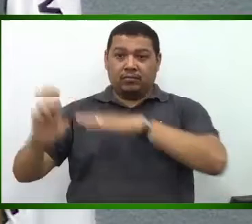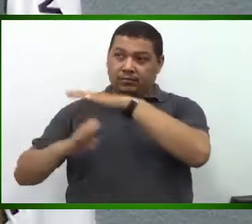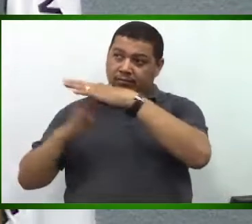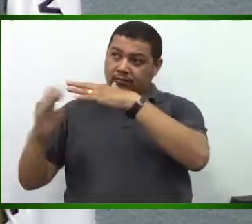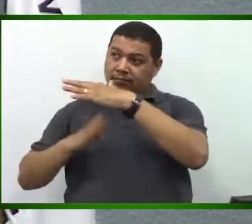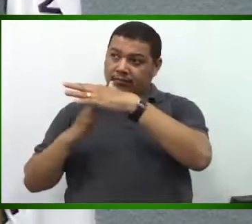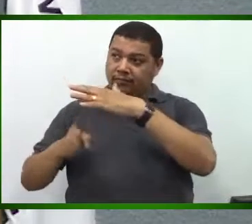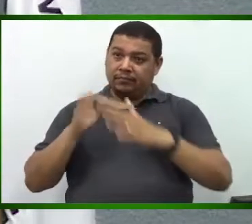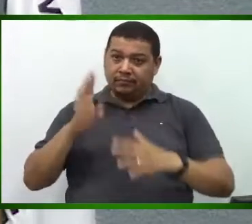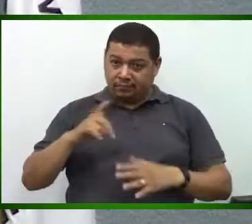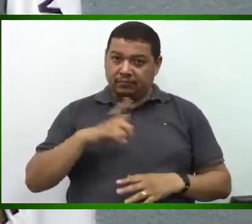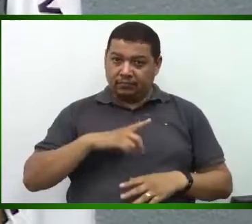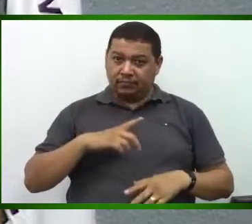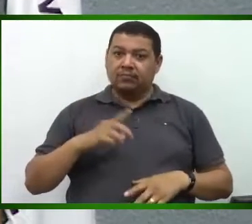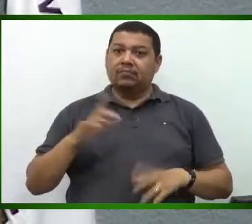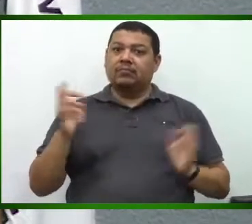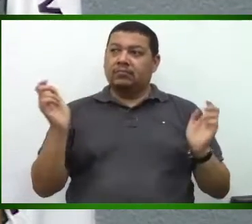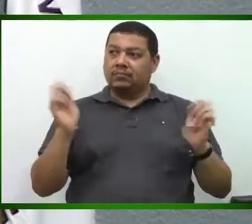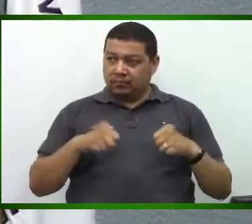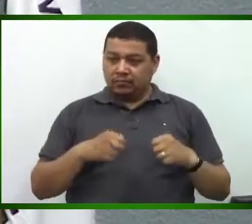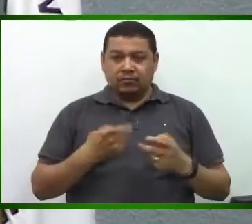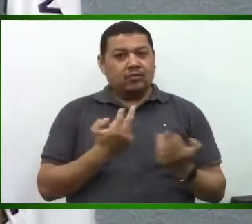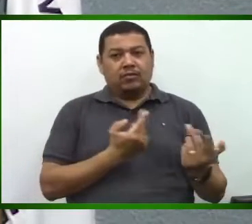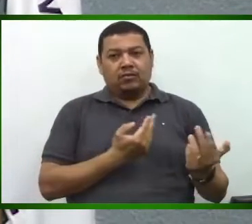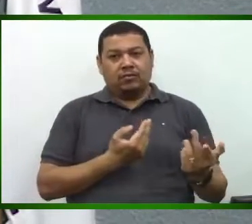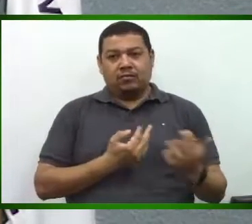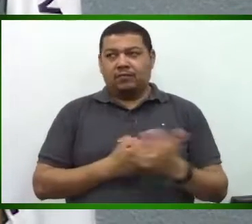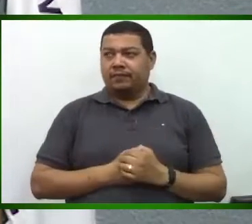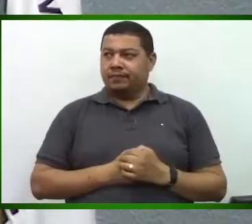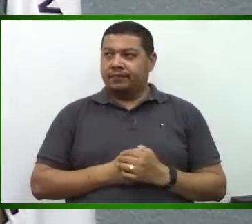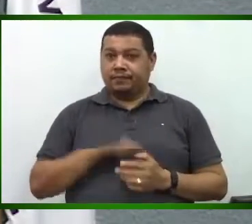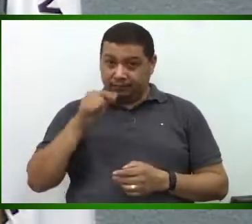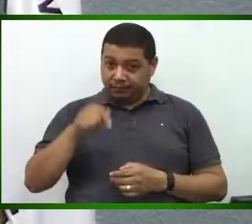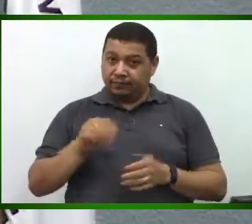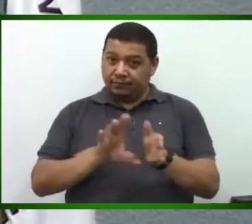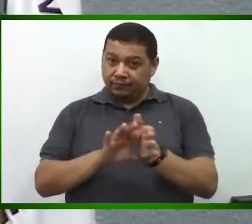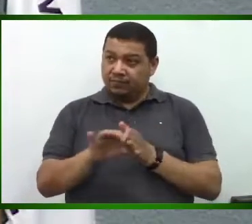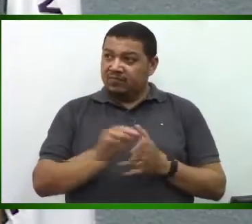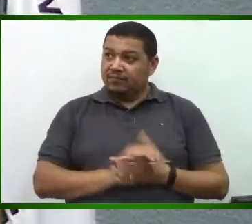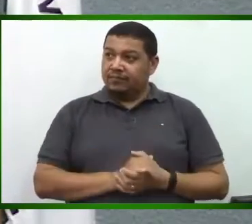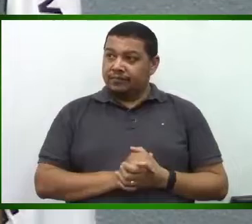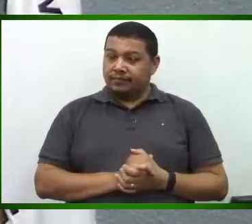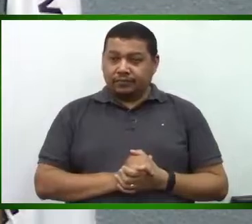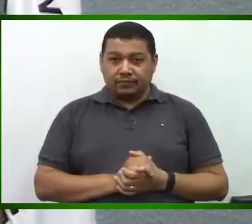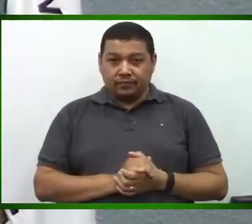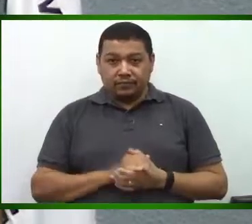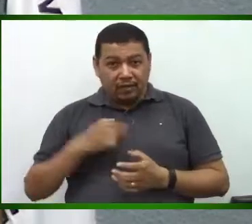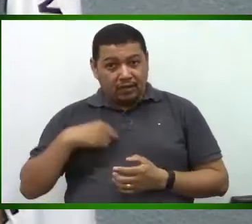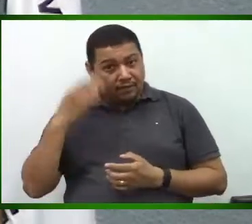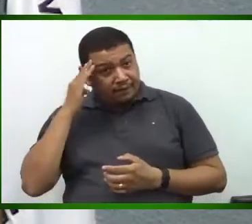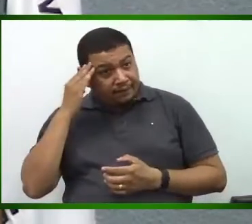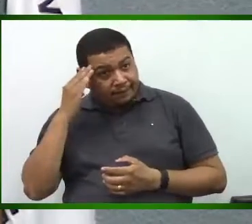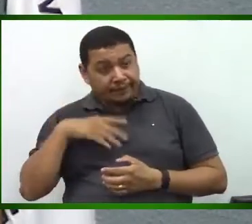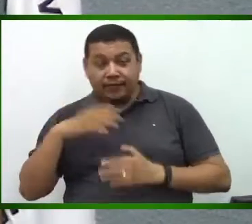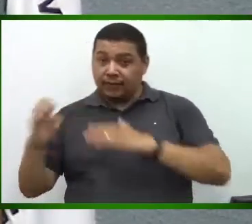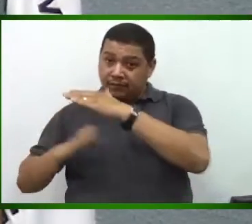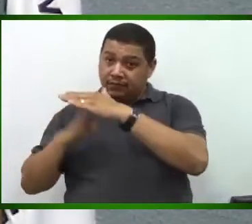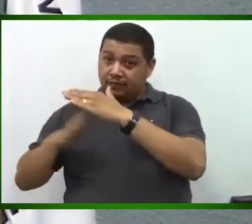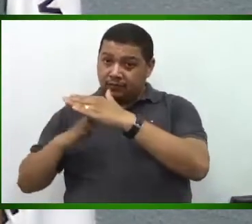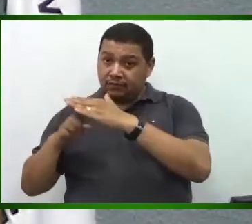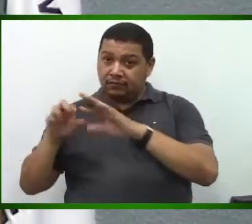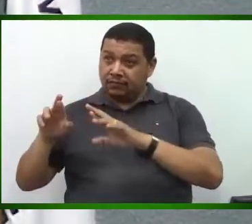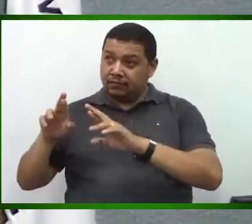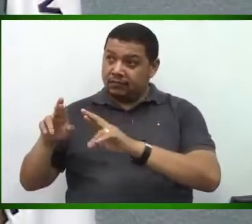foram contempladas da mesma forma aqui no nosso município, entendo que o empresário,